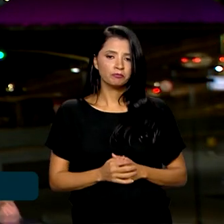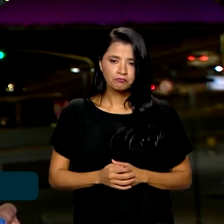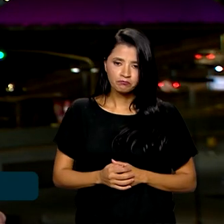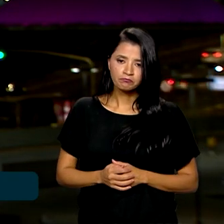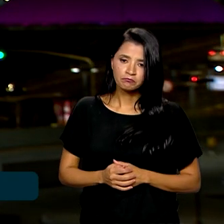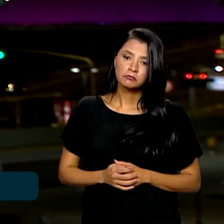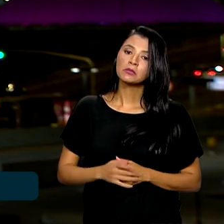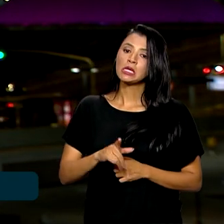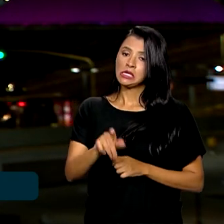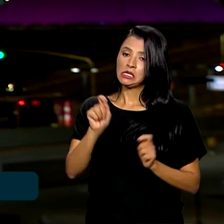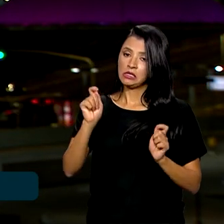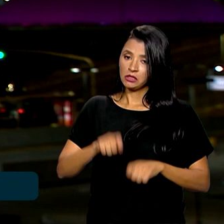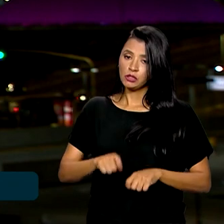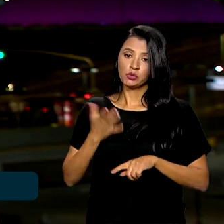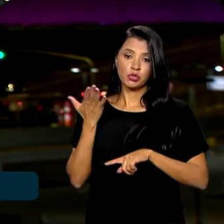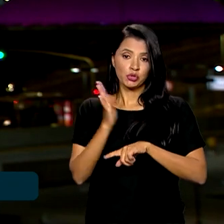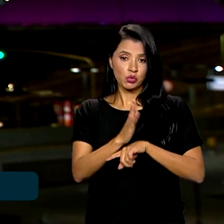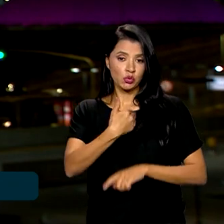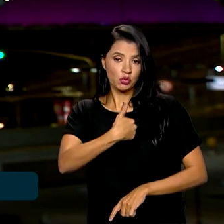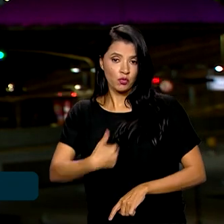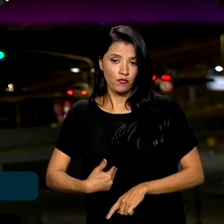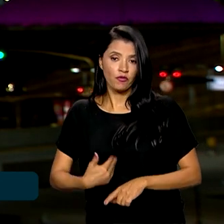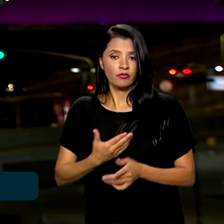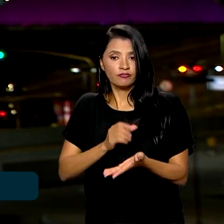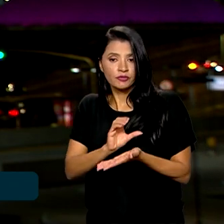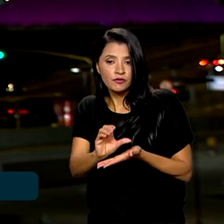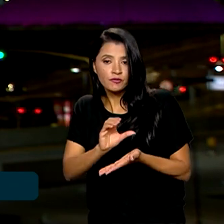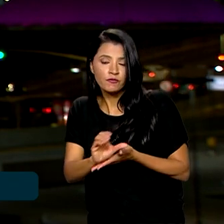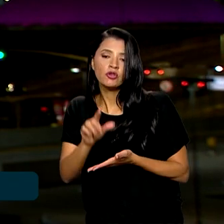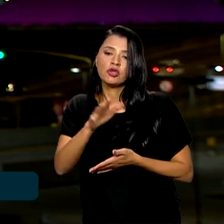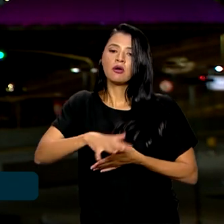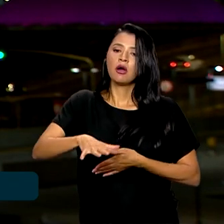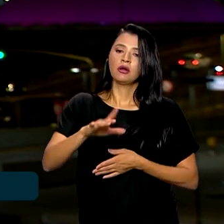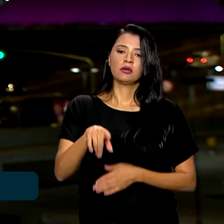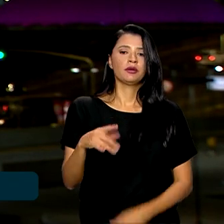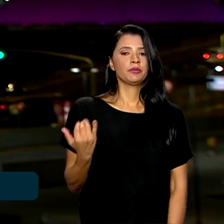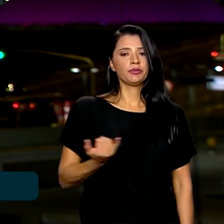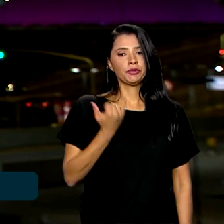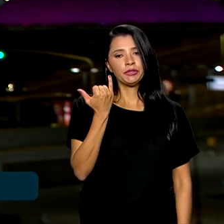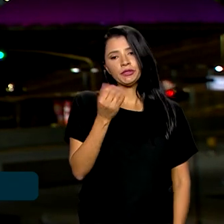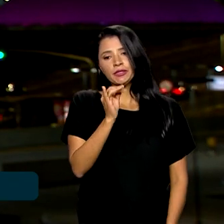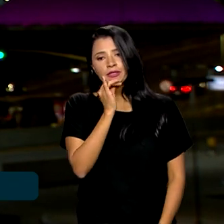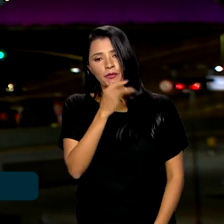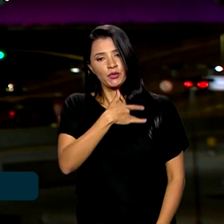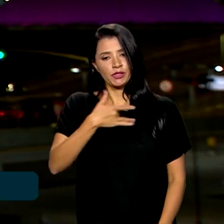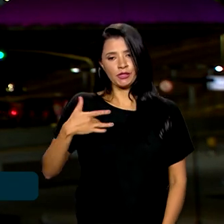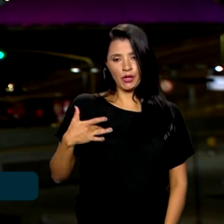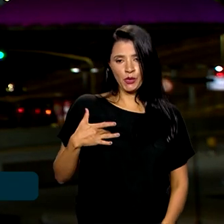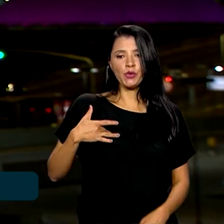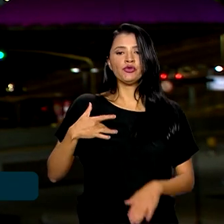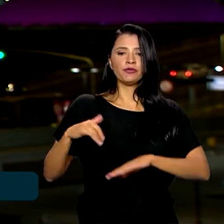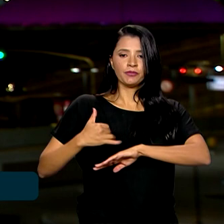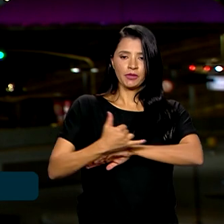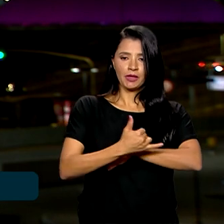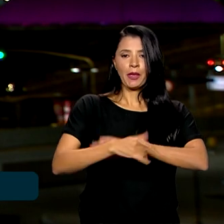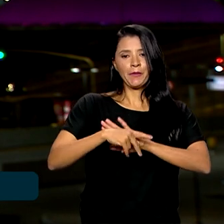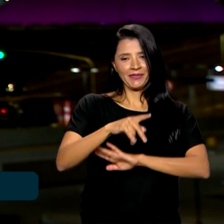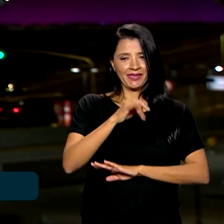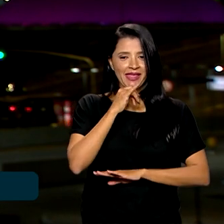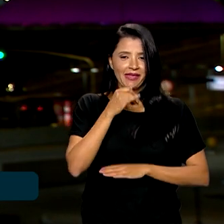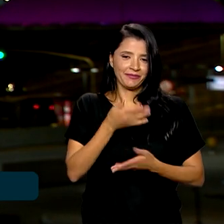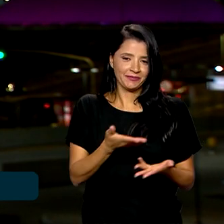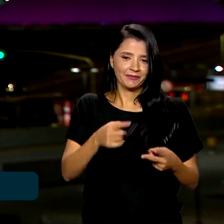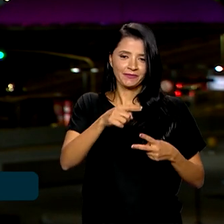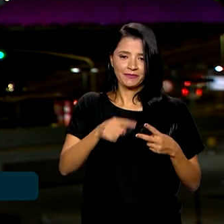Isso poderia ajudar o governo a investir em áreas importantes como saúde e infraestrutura, por exemplo.